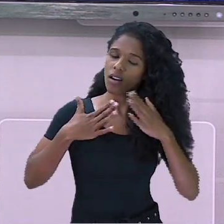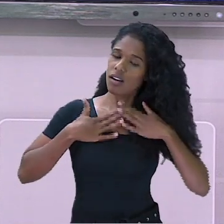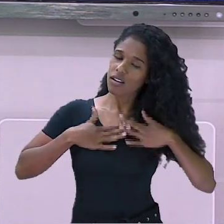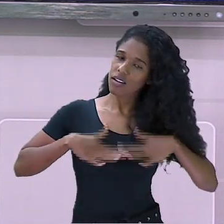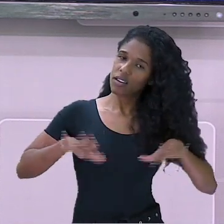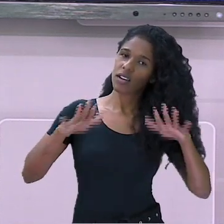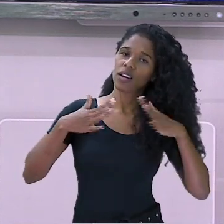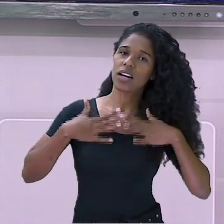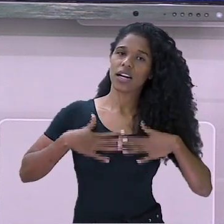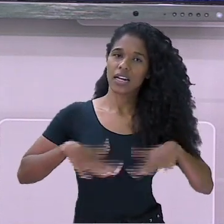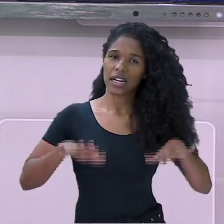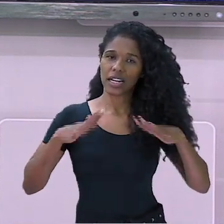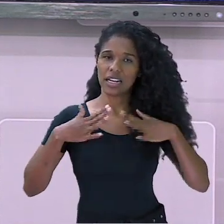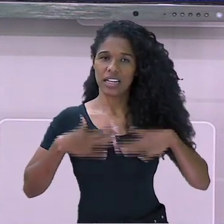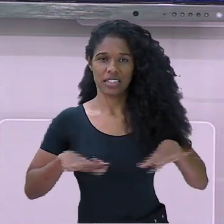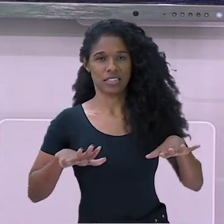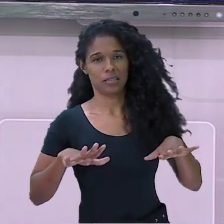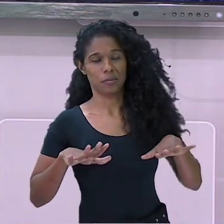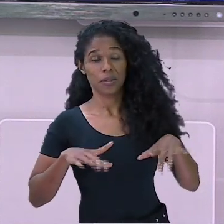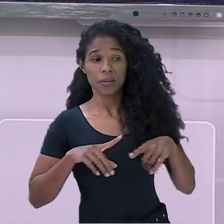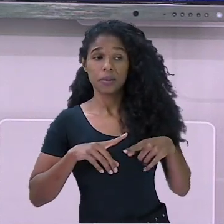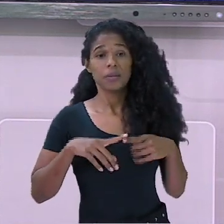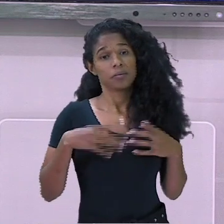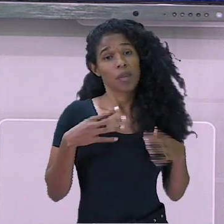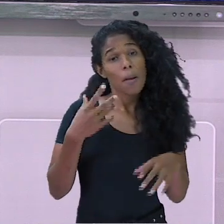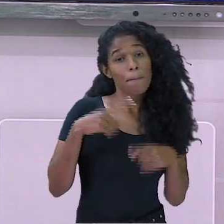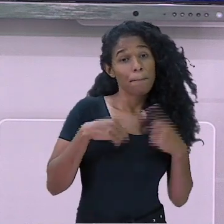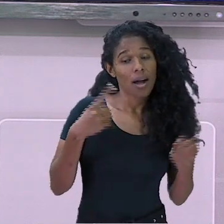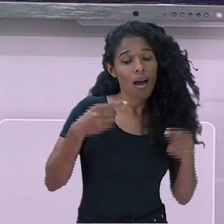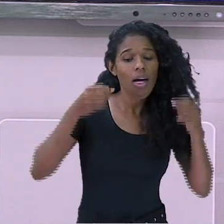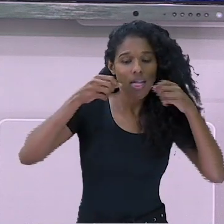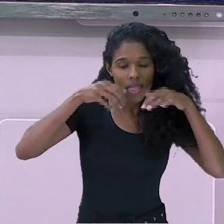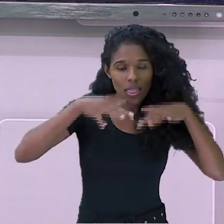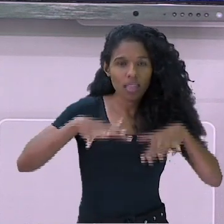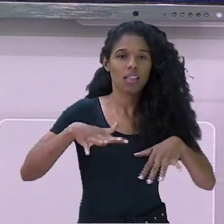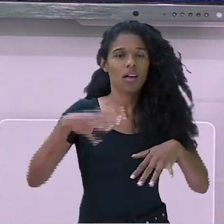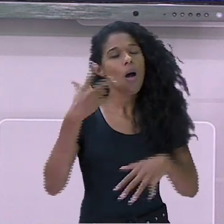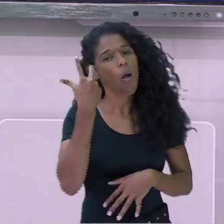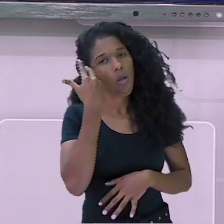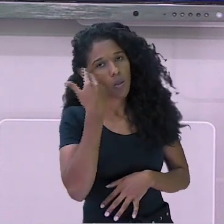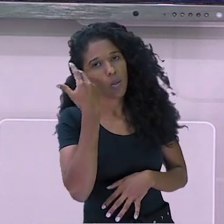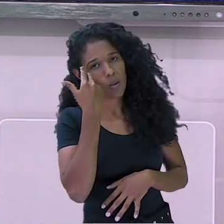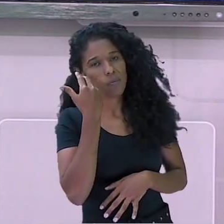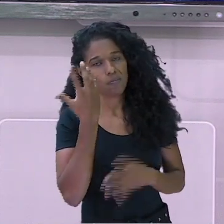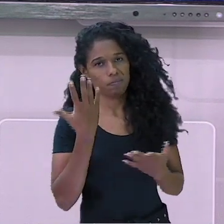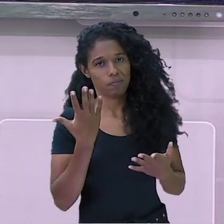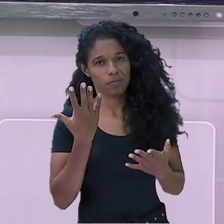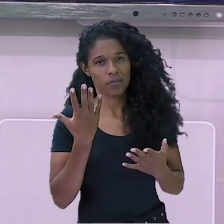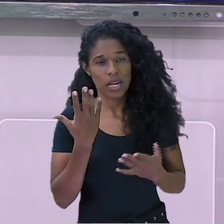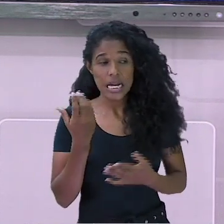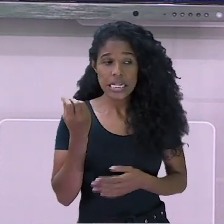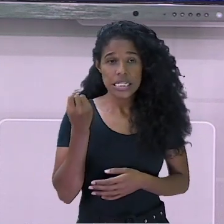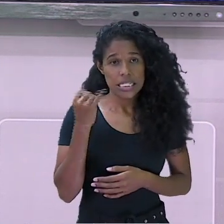Mas muito lentamente, só se o seu objetivo for matar a pessoa de tédio. Fale de maneira